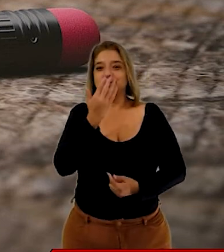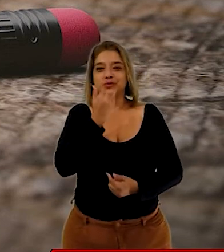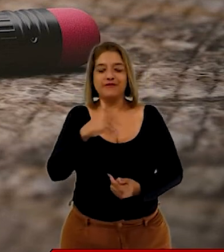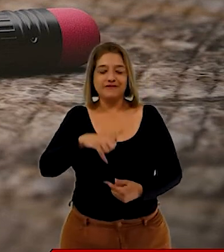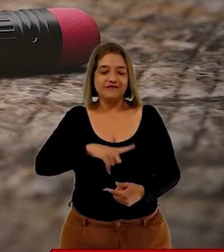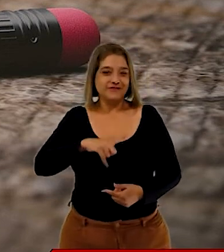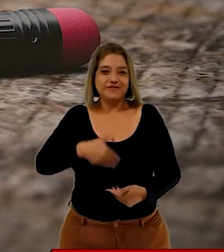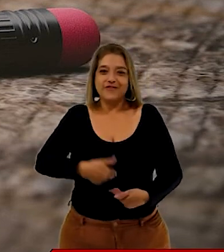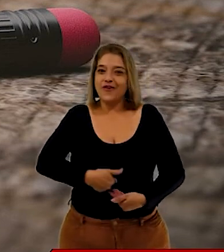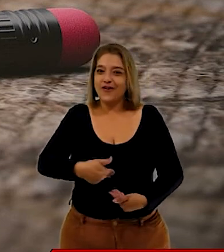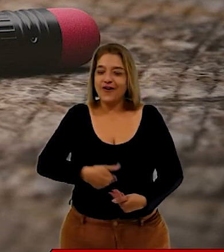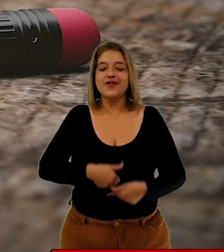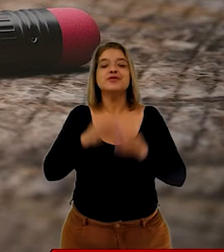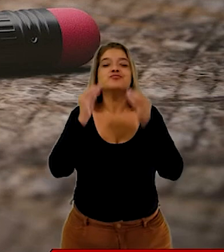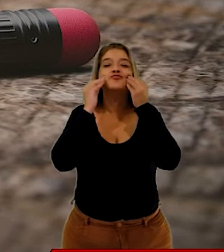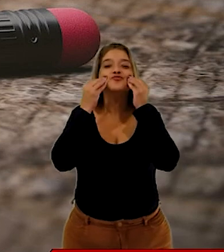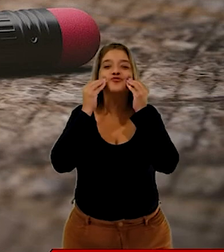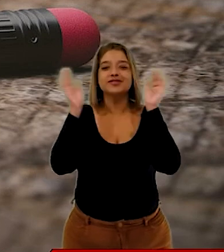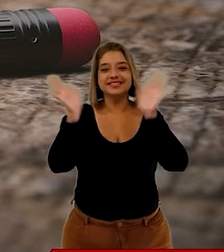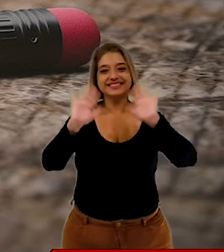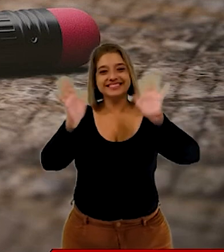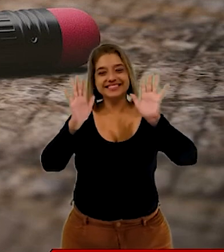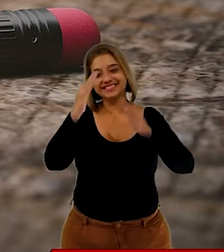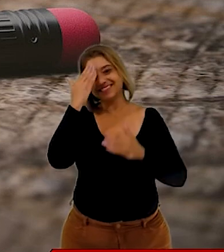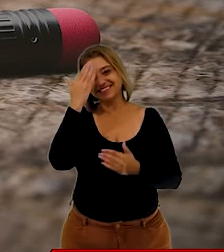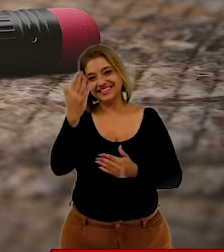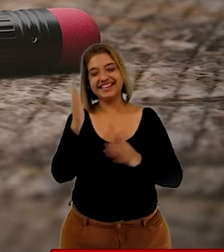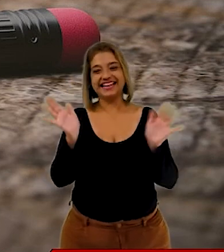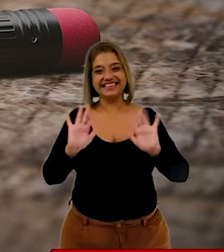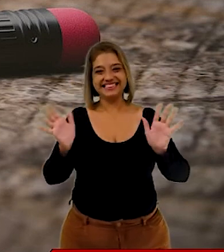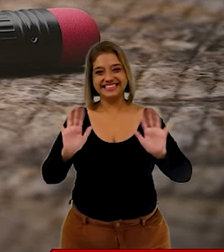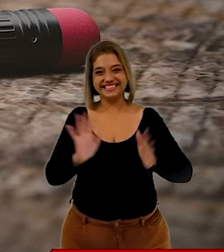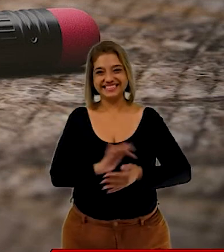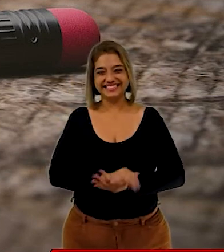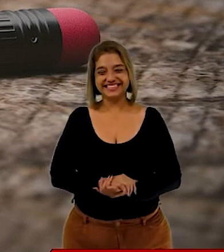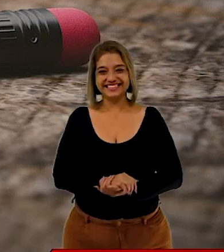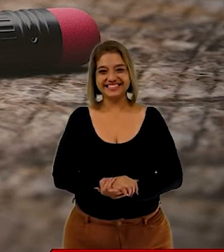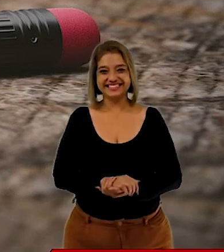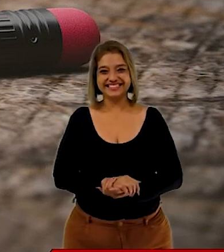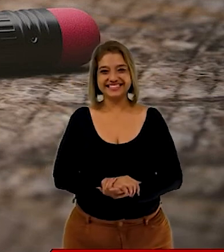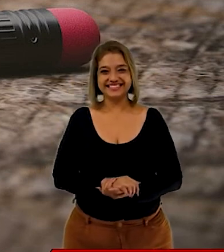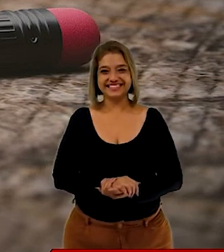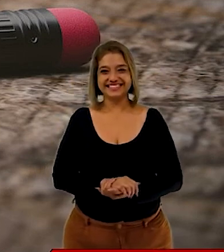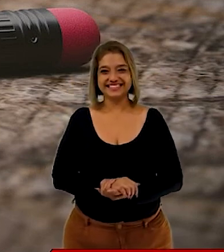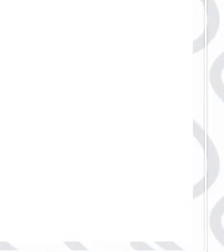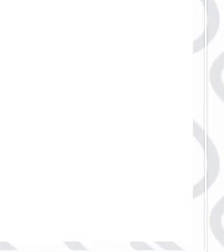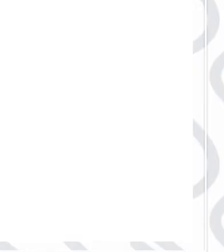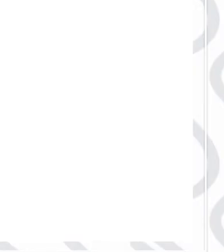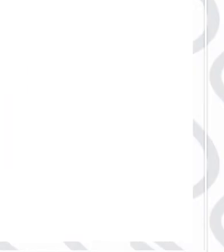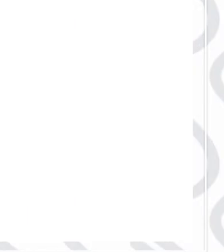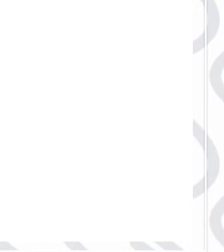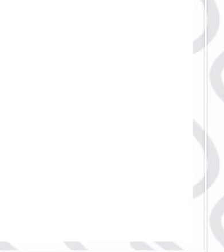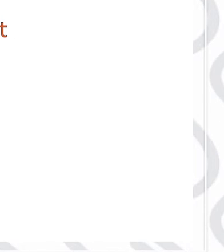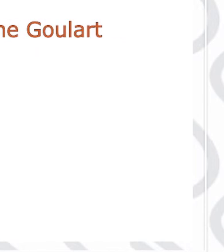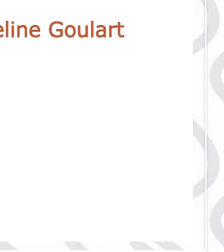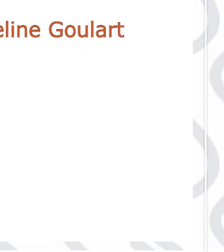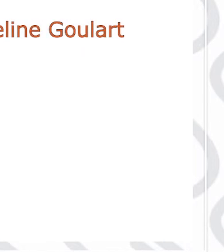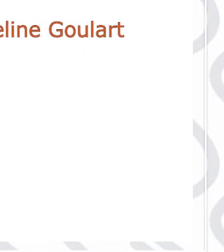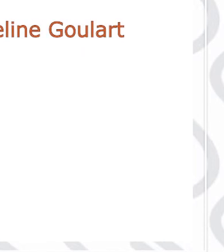Beijos da professora Jussarinha para todos vocês. Tchauzinho, pessoal! Tchau! Tchau! Tchau!